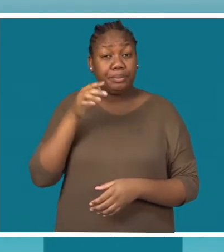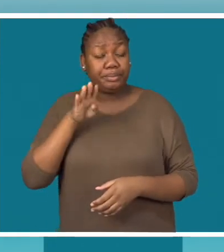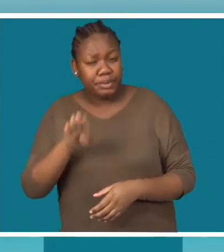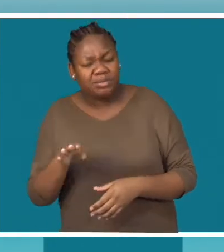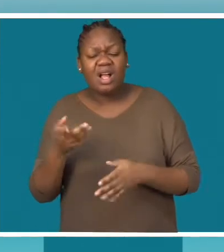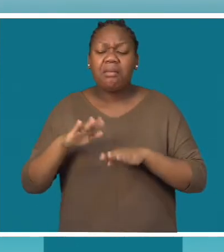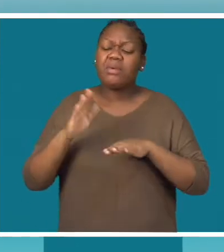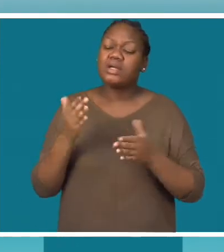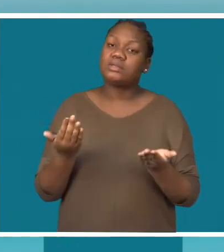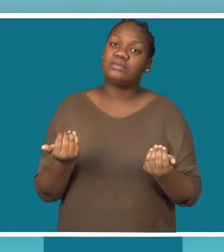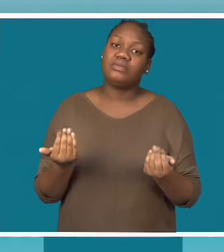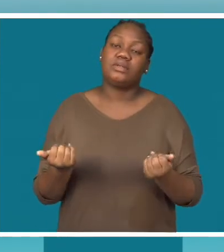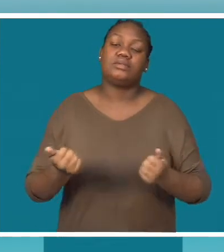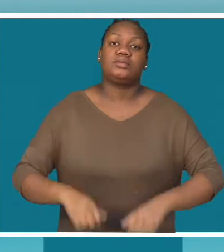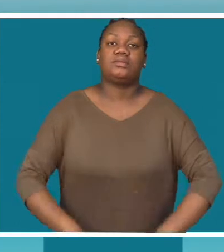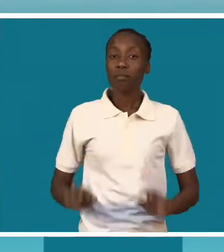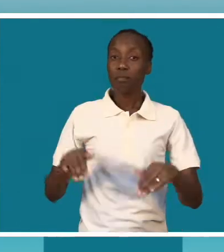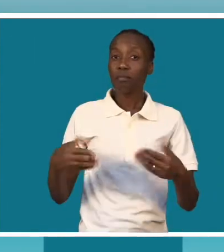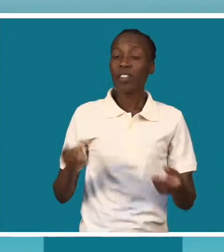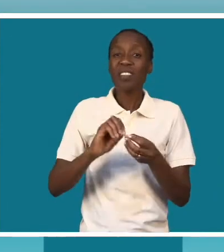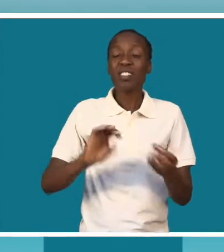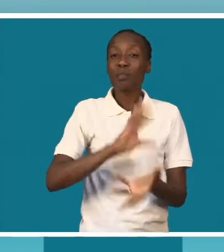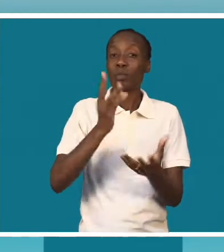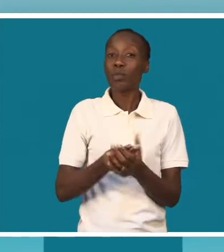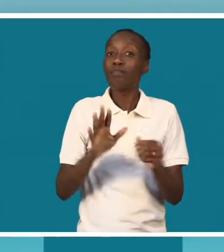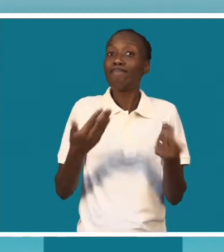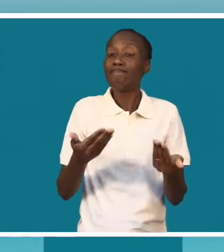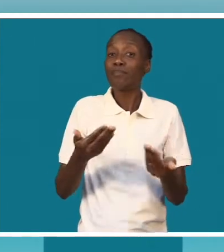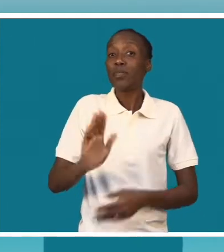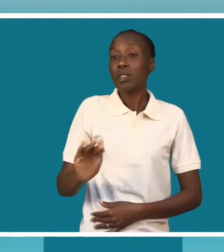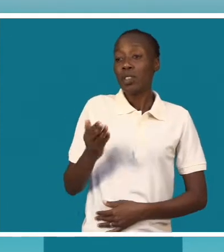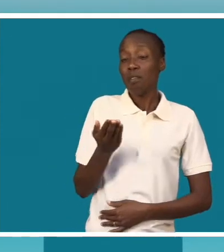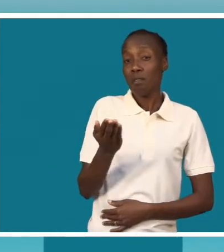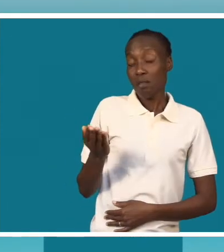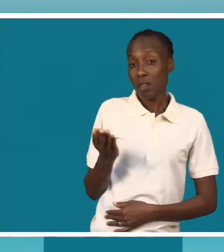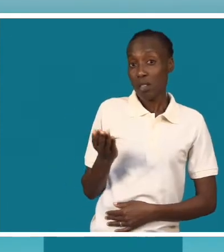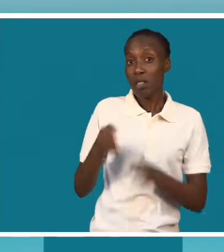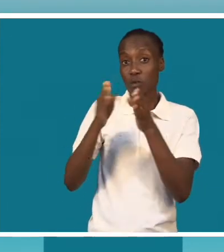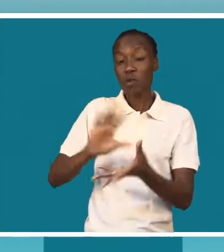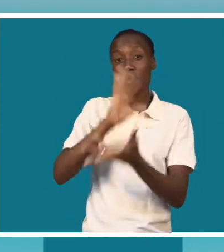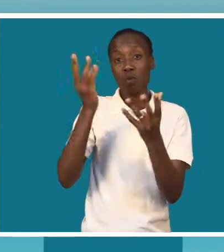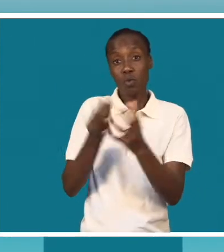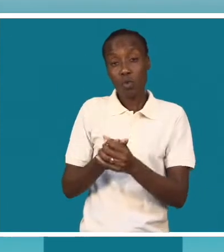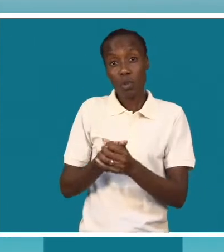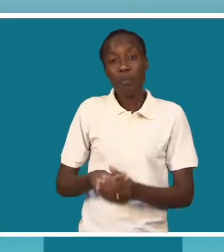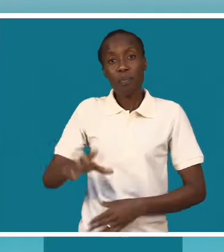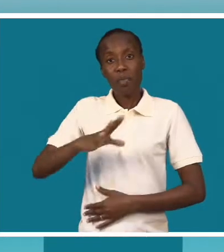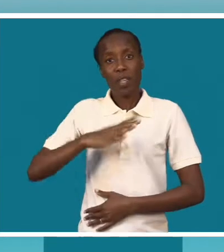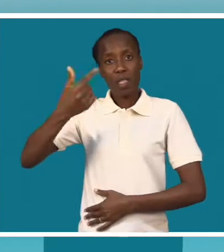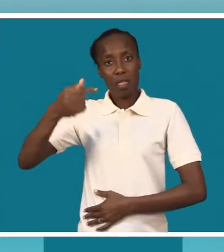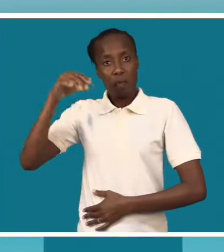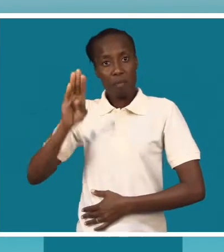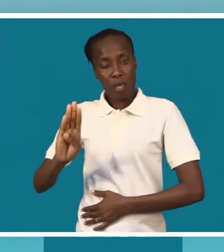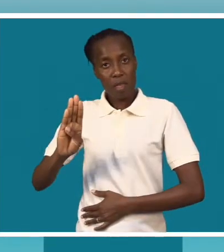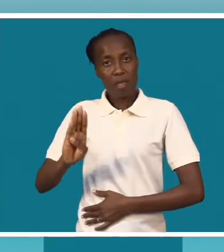da tuberculose. O que temos estado a fazer é assegurar que todos os pacientes que têm